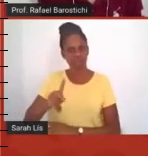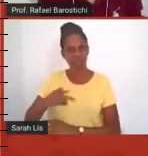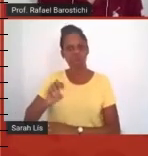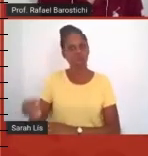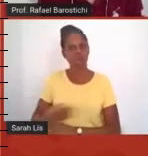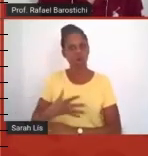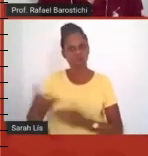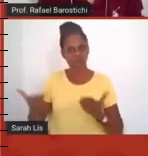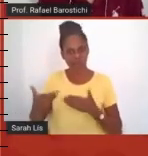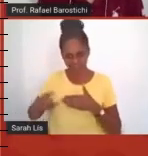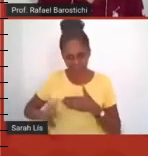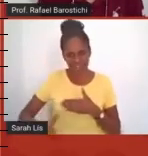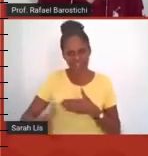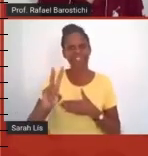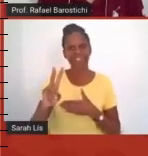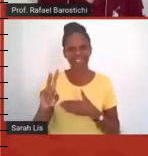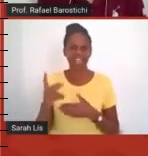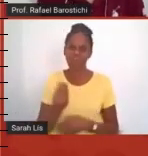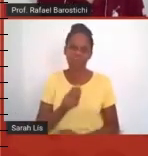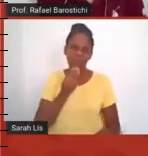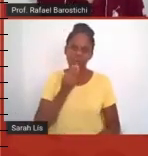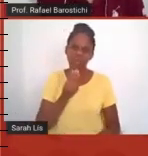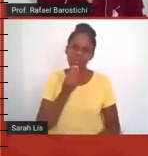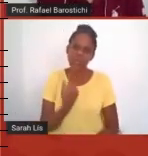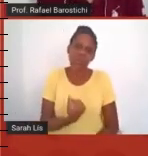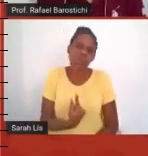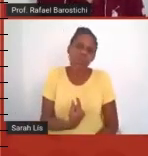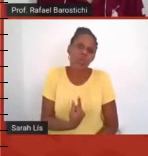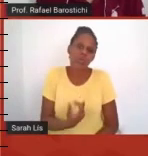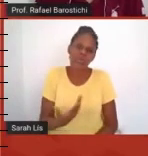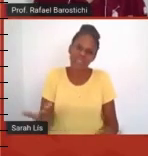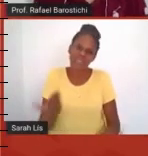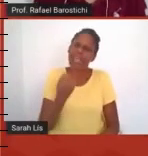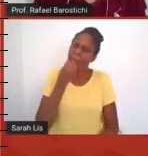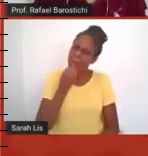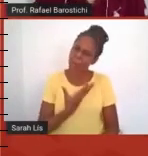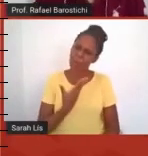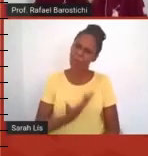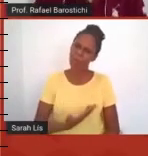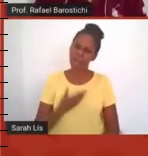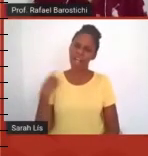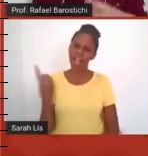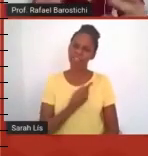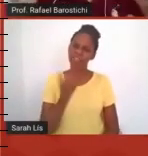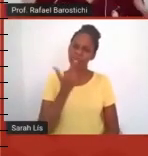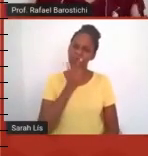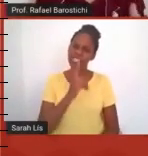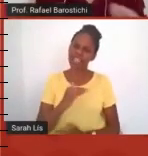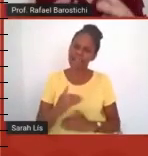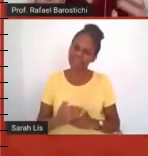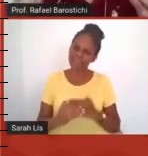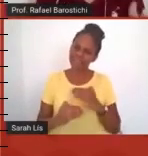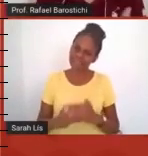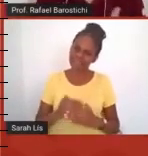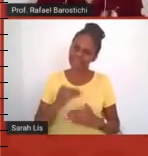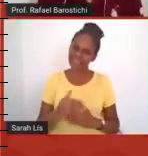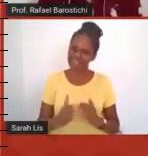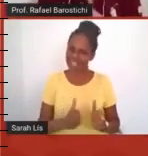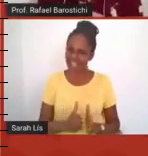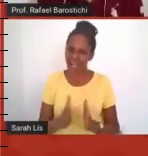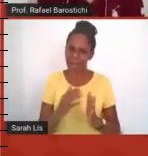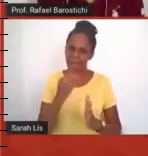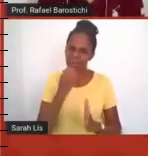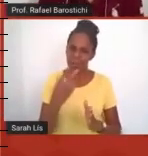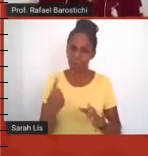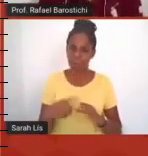oportunidade realmente única e é muito bom ver que estamos dando passos nessa direção esse evento a realização desse